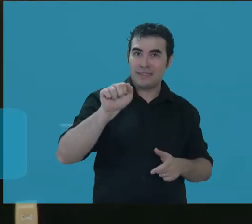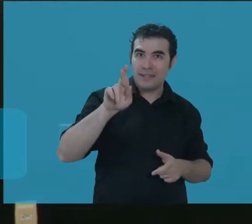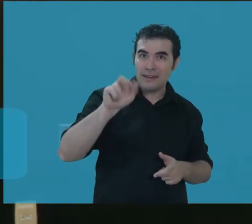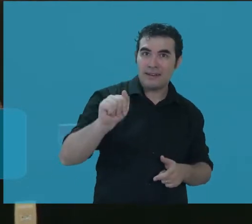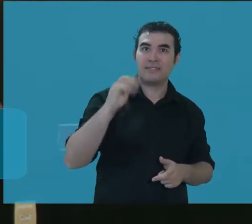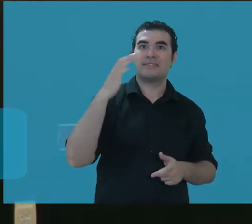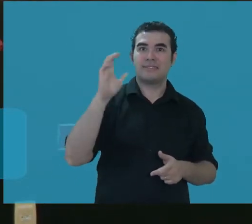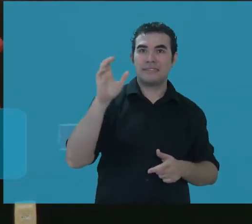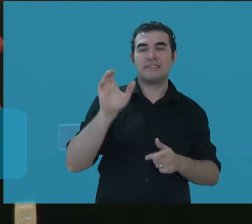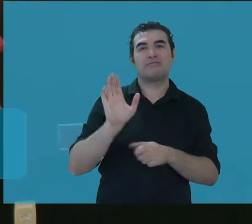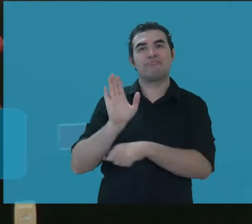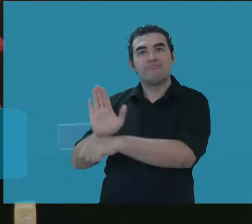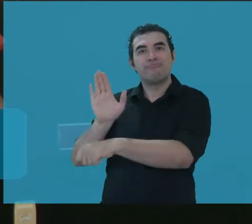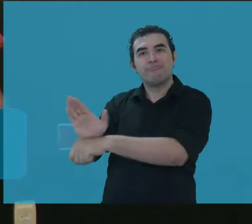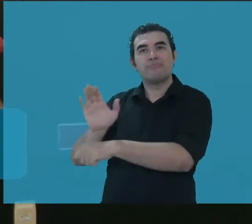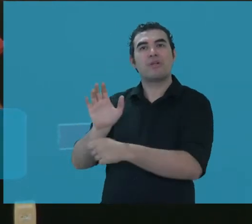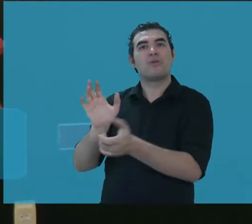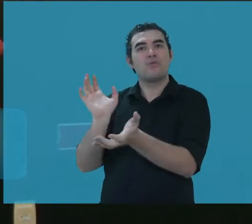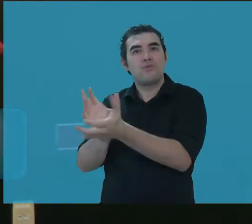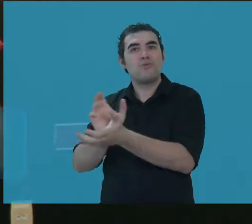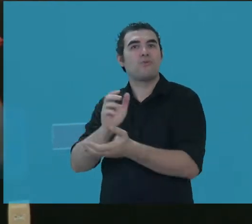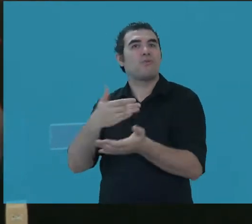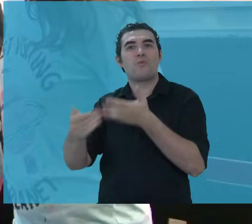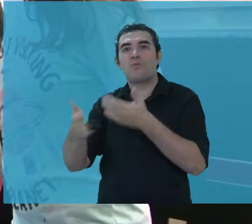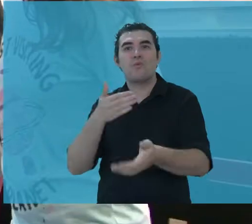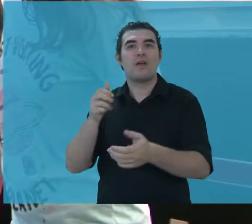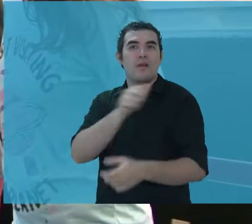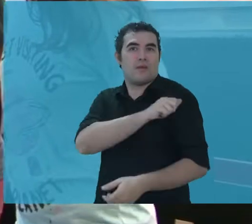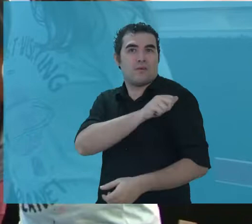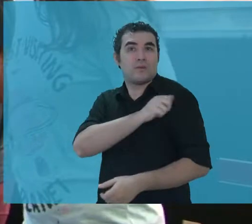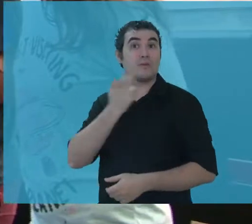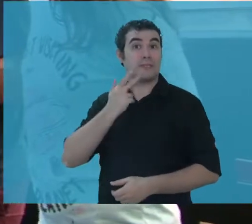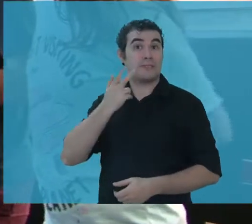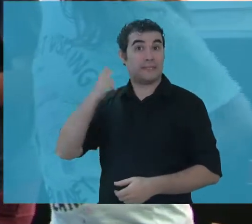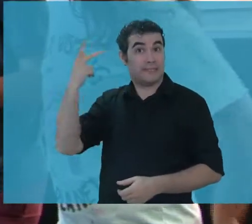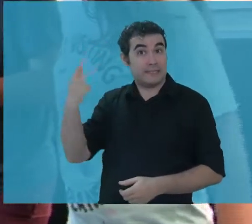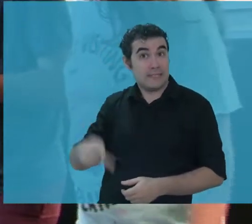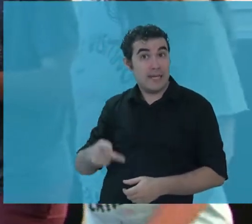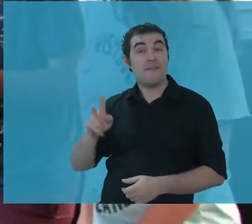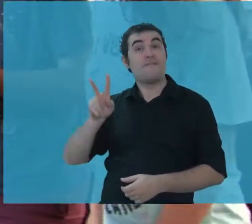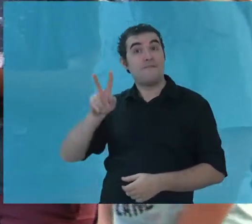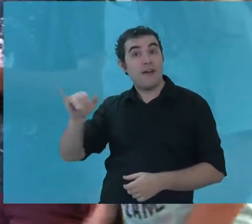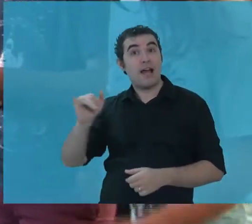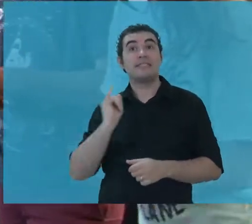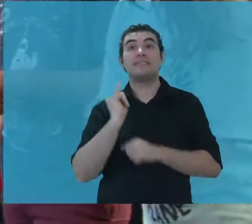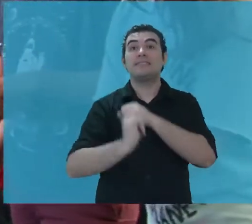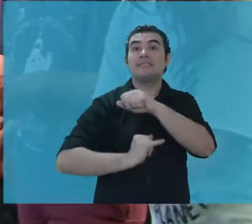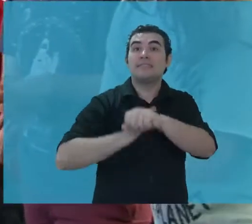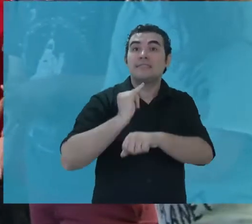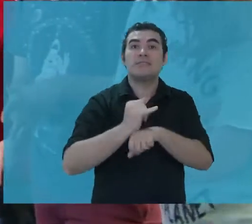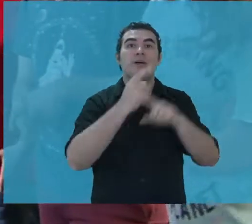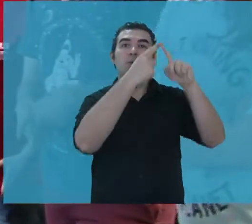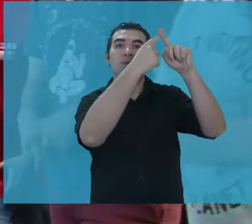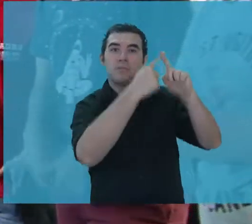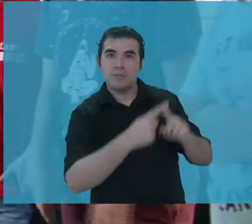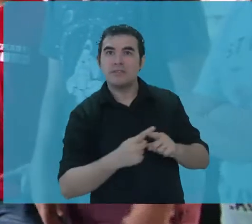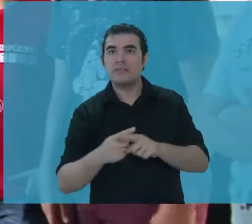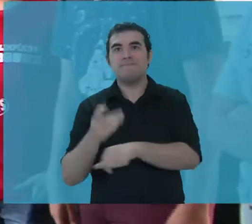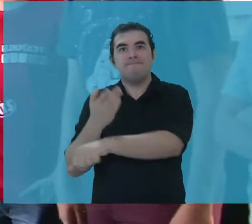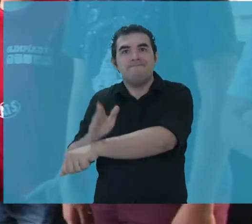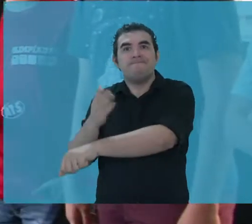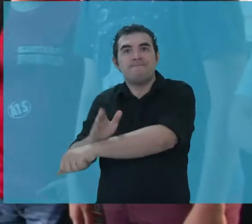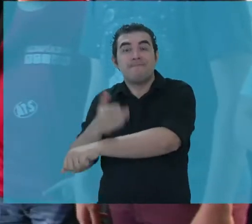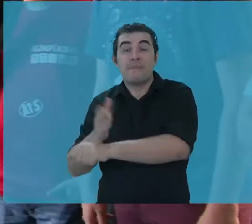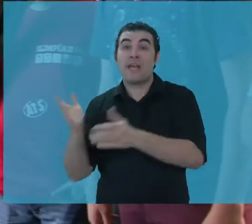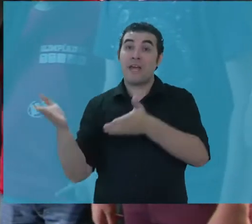preparação de estudantes cearenses que vão participar de competições internacionais. Aqui eles têm aulas práticas e a chance